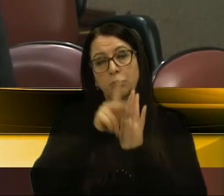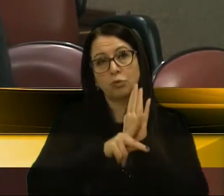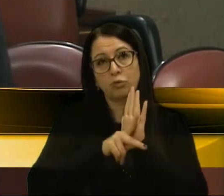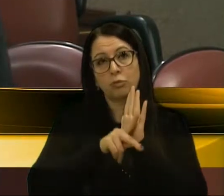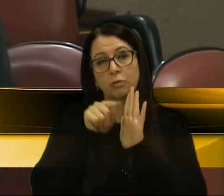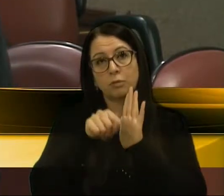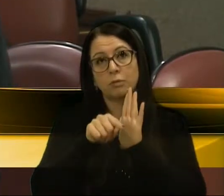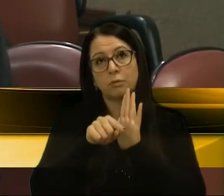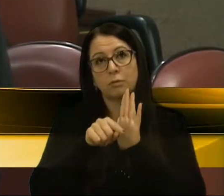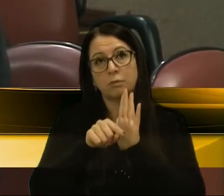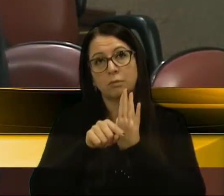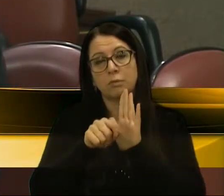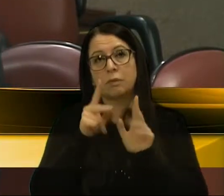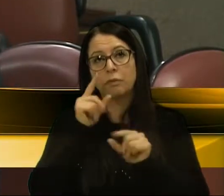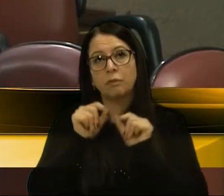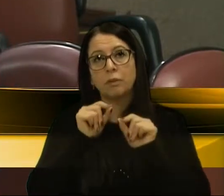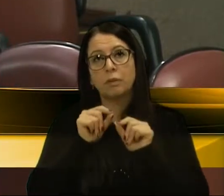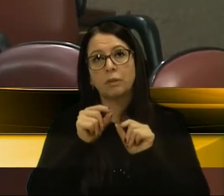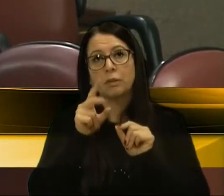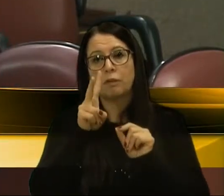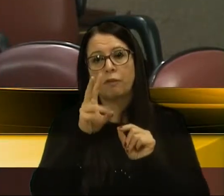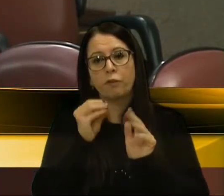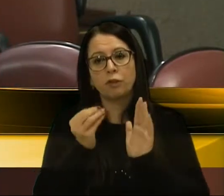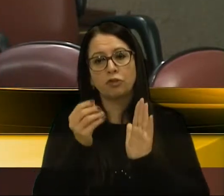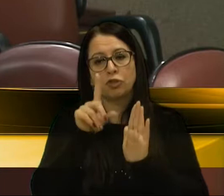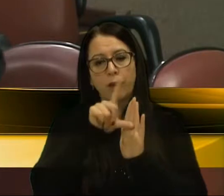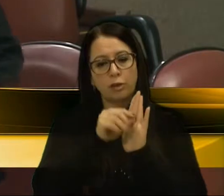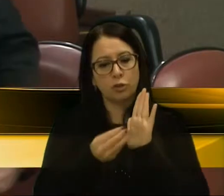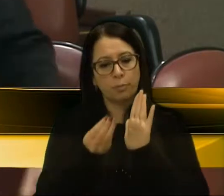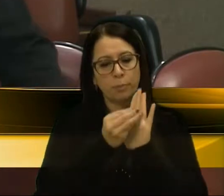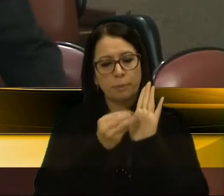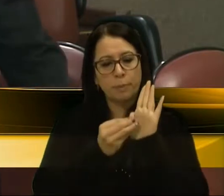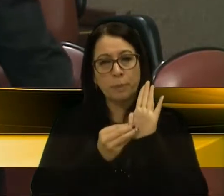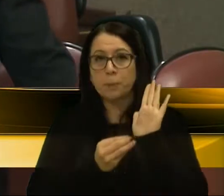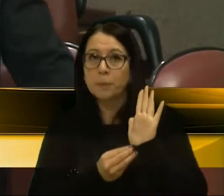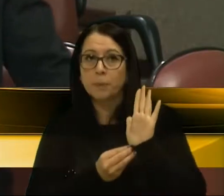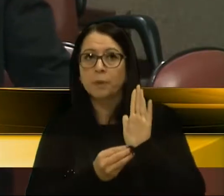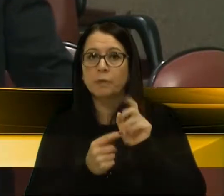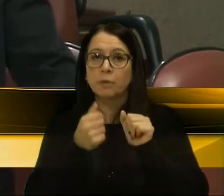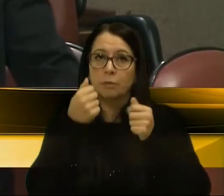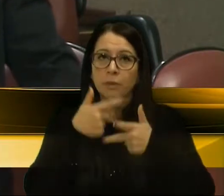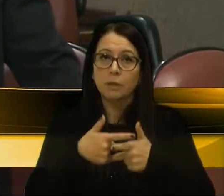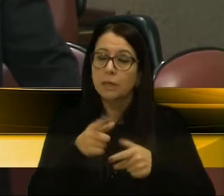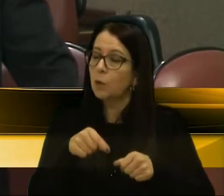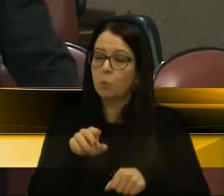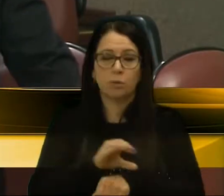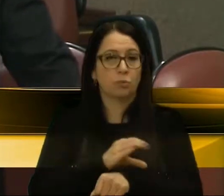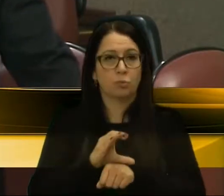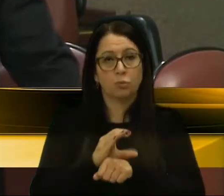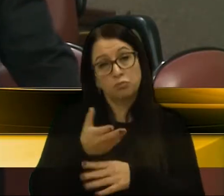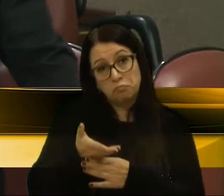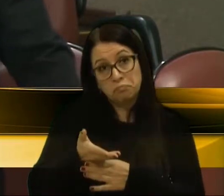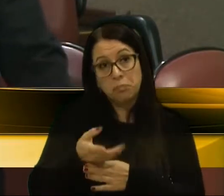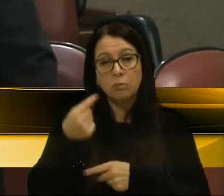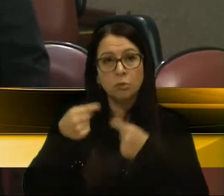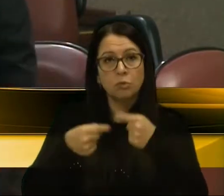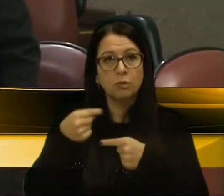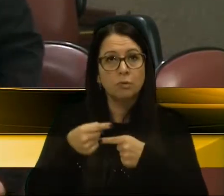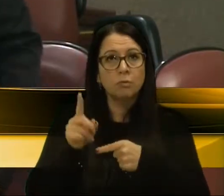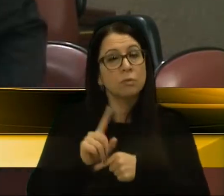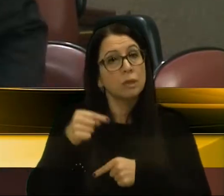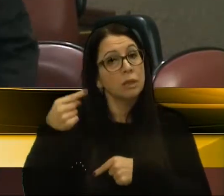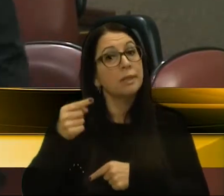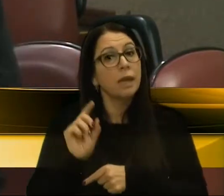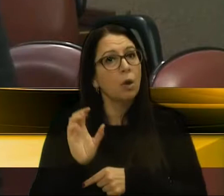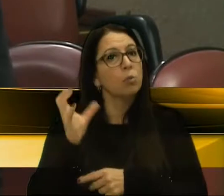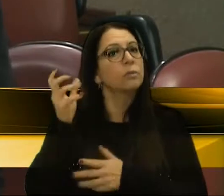que trata dos aplicativos, são mais de 20 artigos que, em tese, foram declarados inconstitucionais. É uma discussão que ainda está